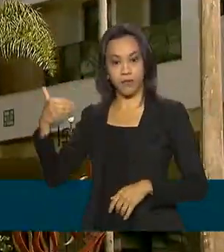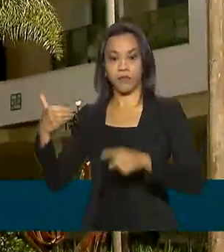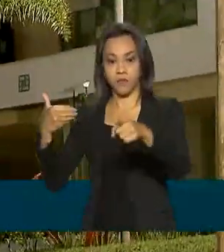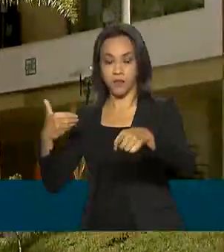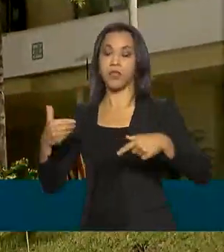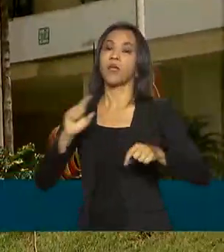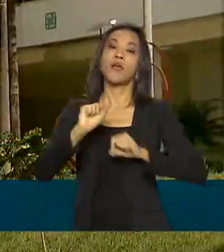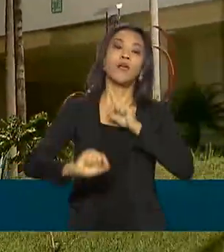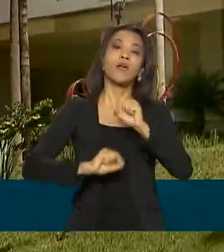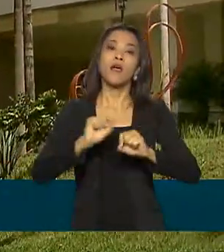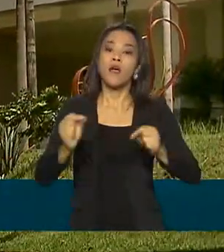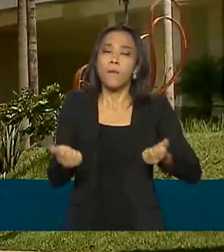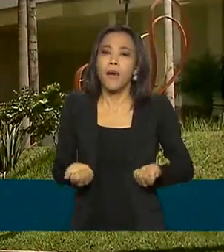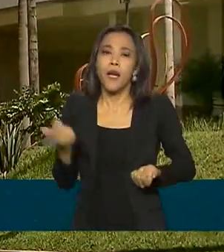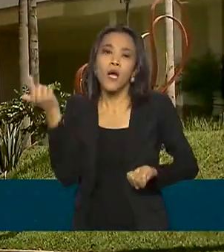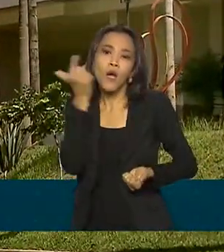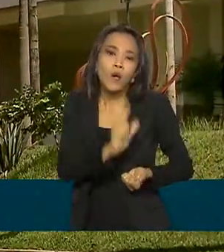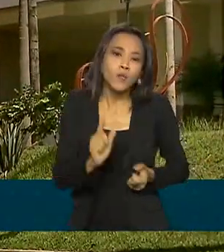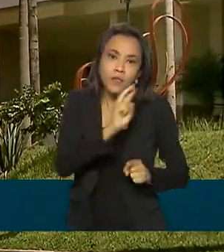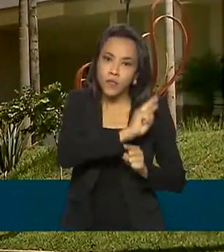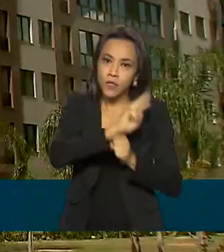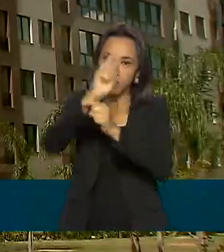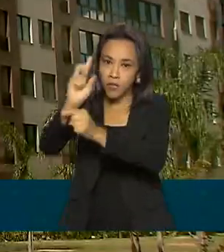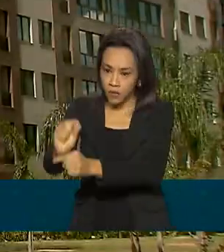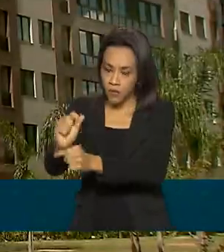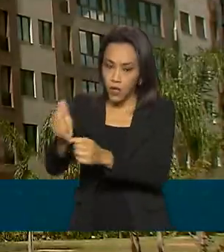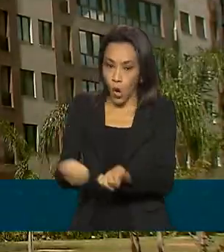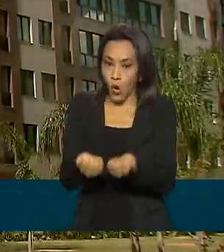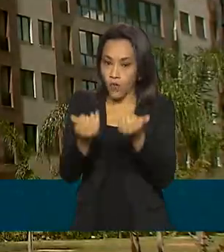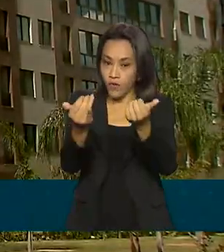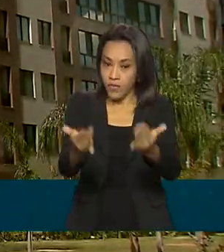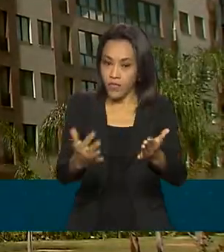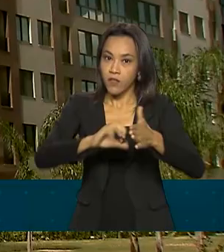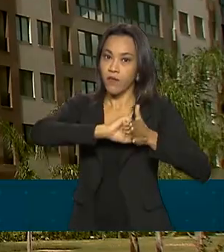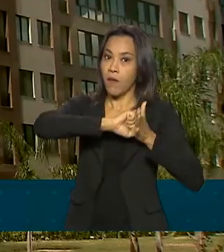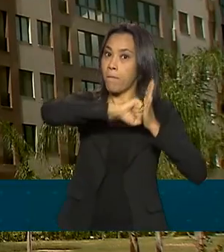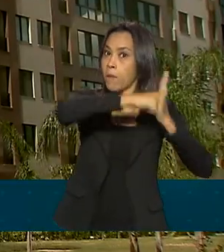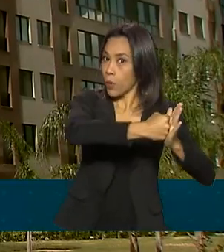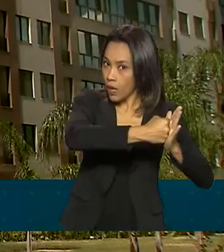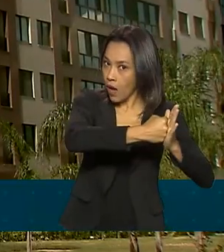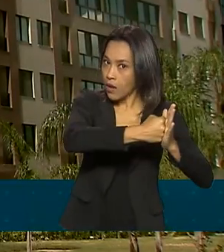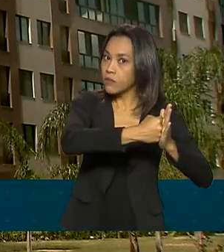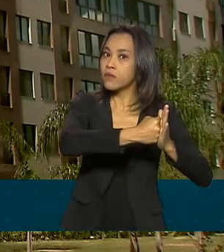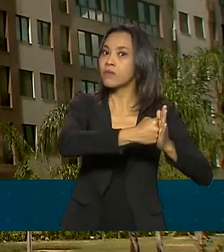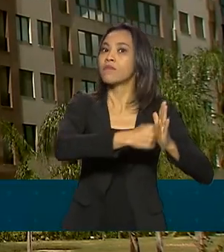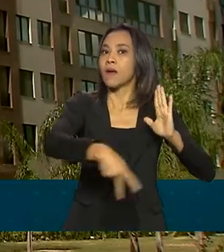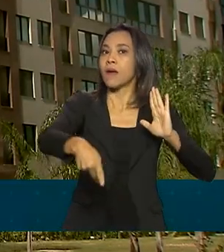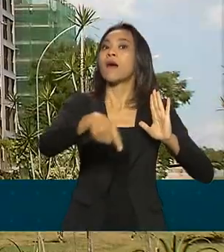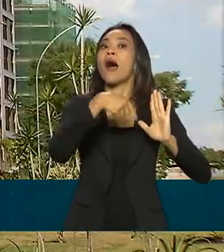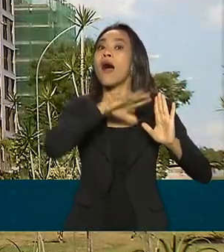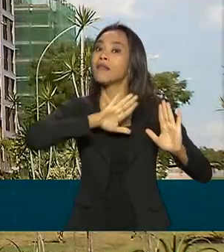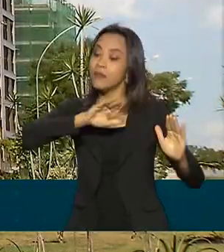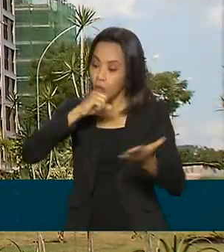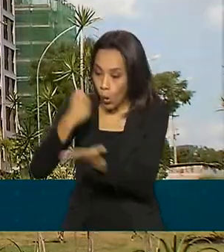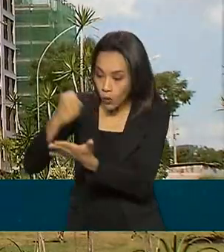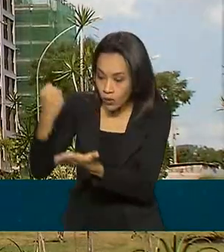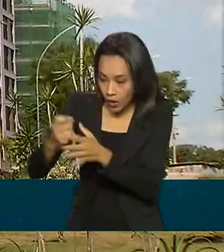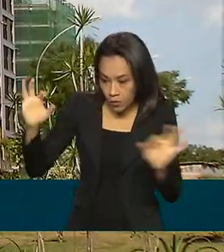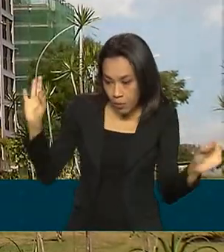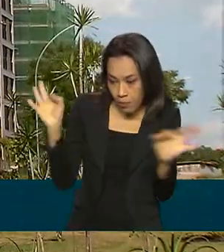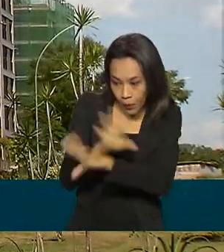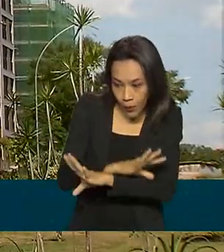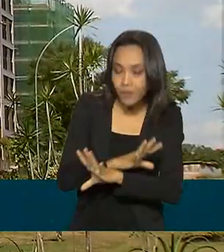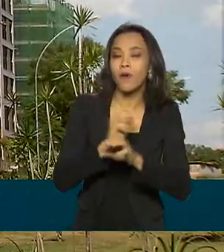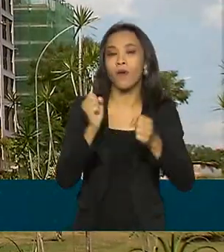oferecido para obter um financiamento mais barato ficava bloqueado até a quitação do contrato. Agora,